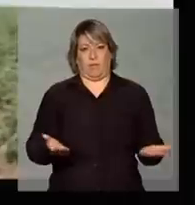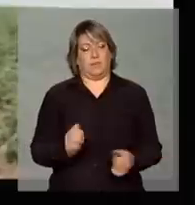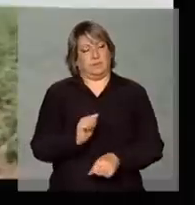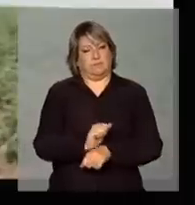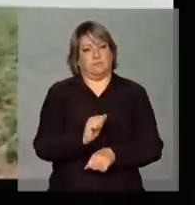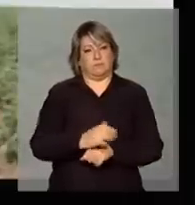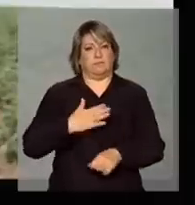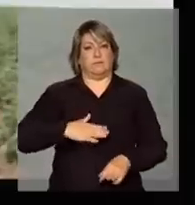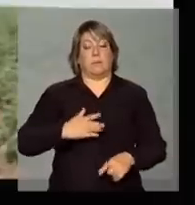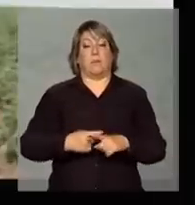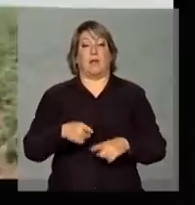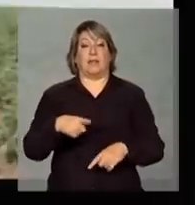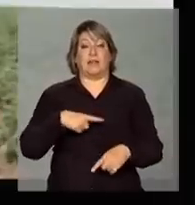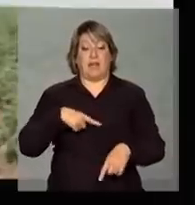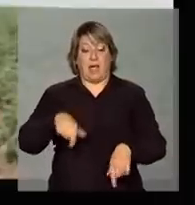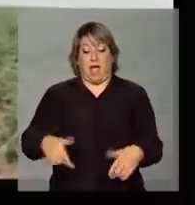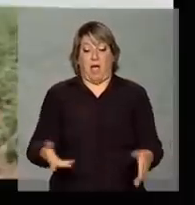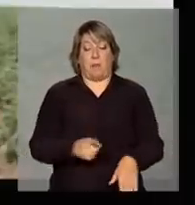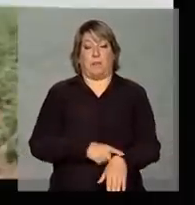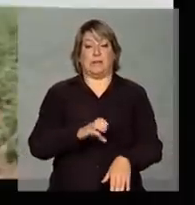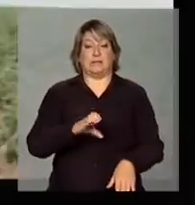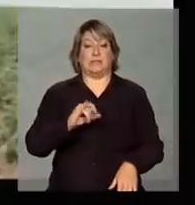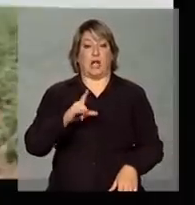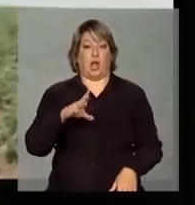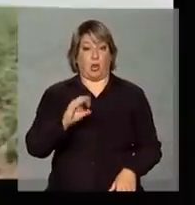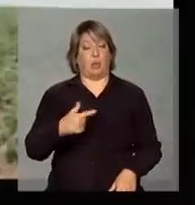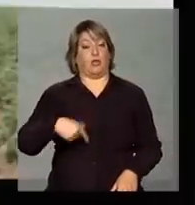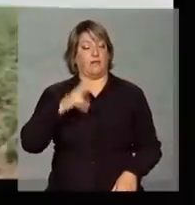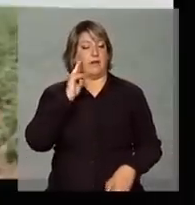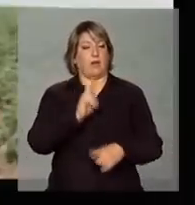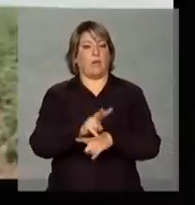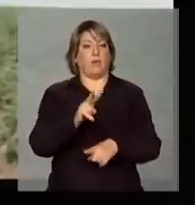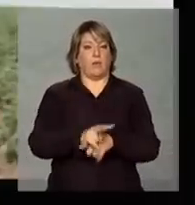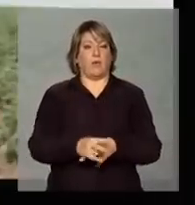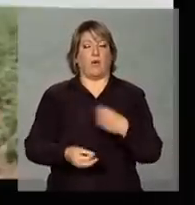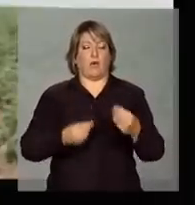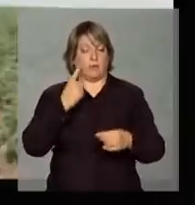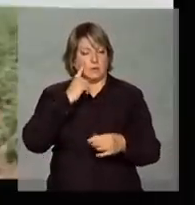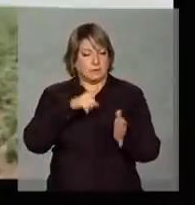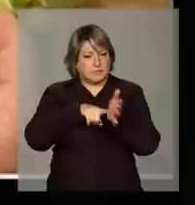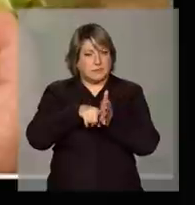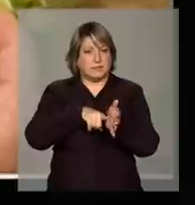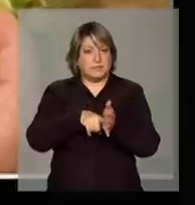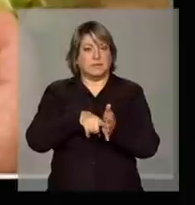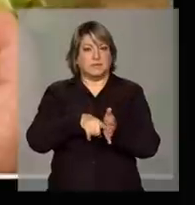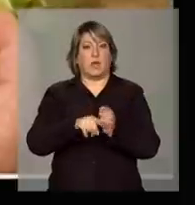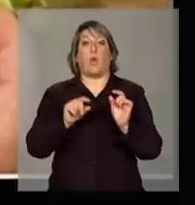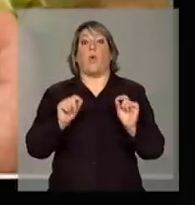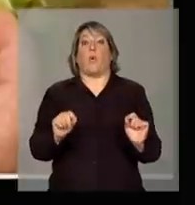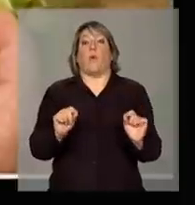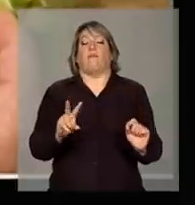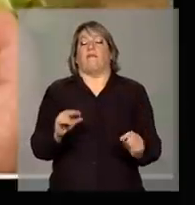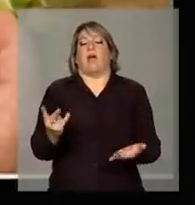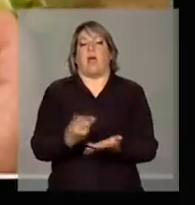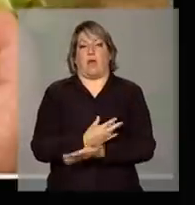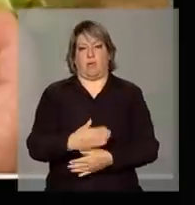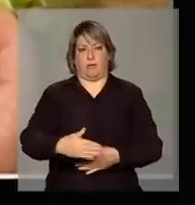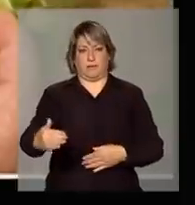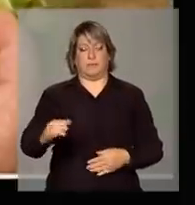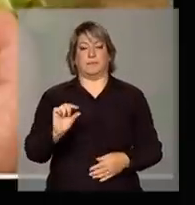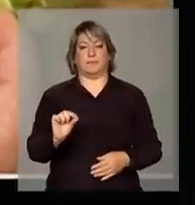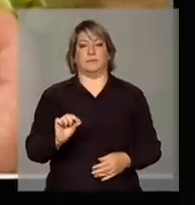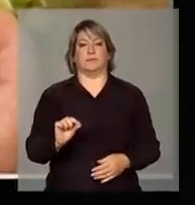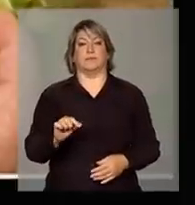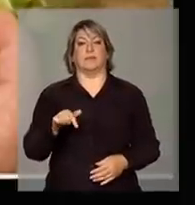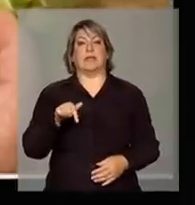porque ele está no meio do ciclo. Então, isso nós vamos estar acompanhando como uma lupa para verificar o que irá acontecer. E aqui,